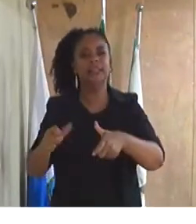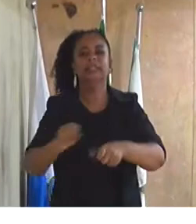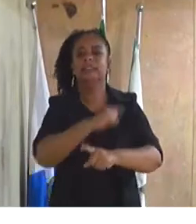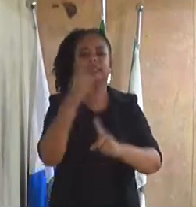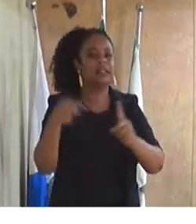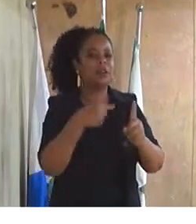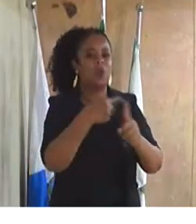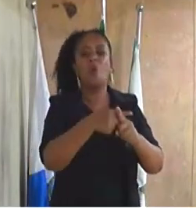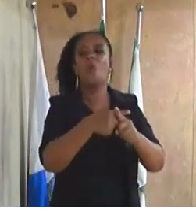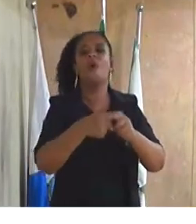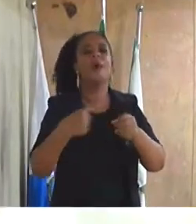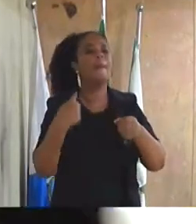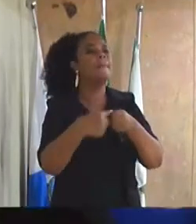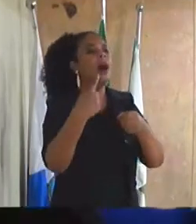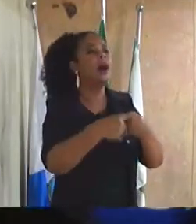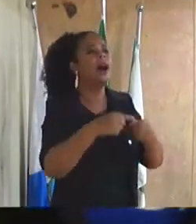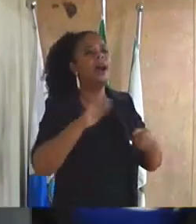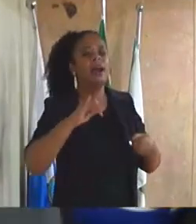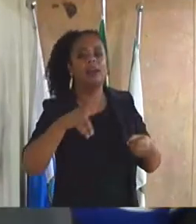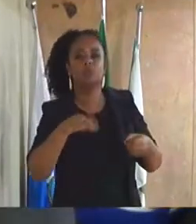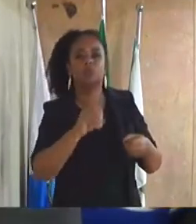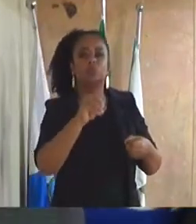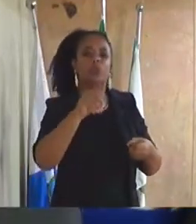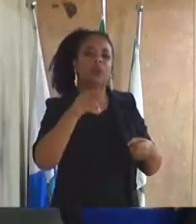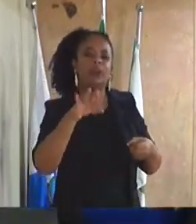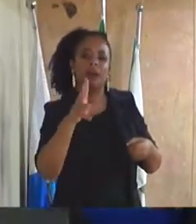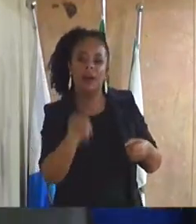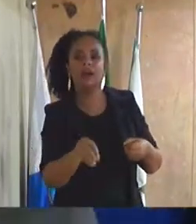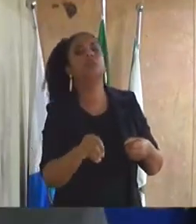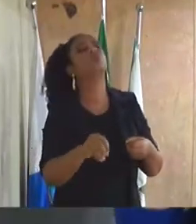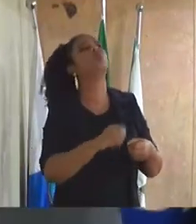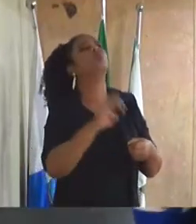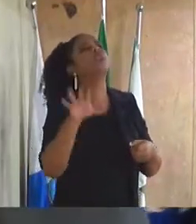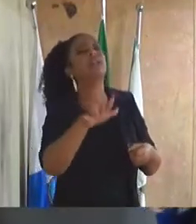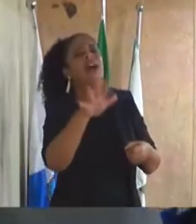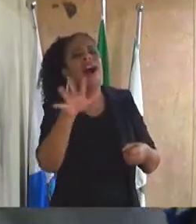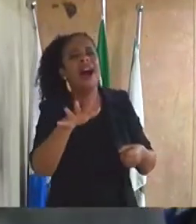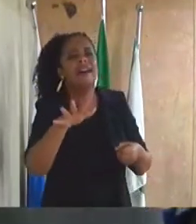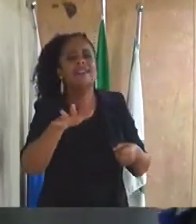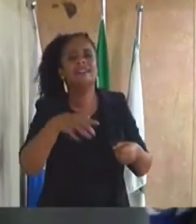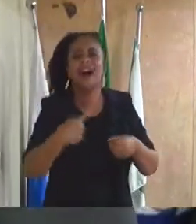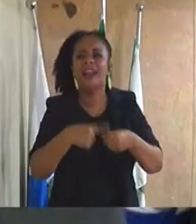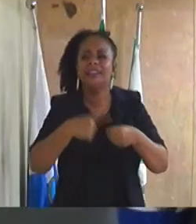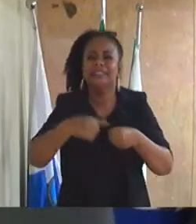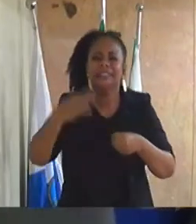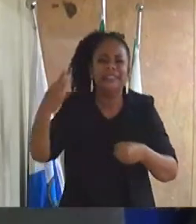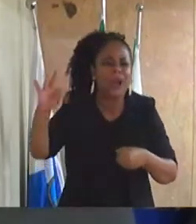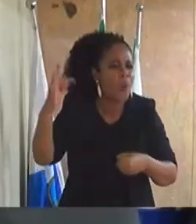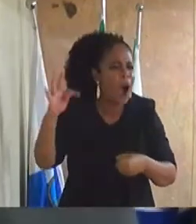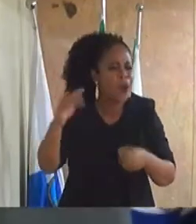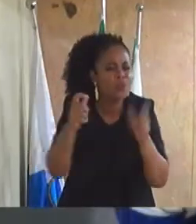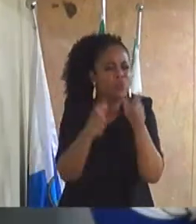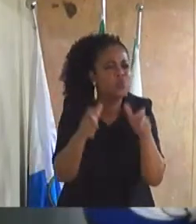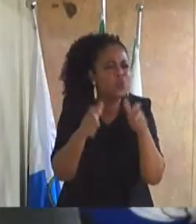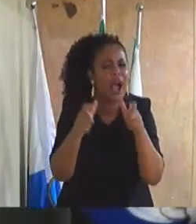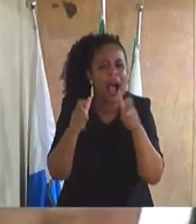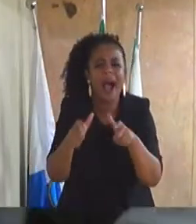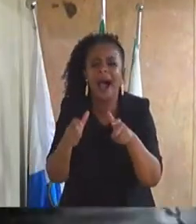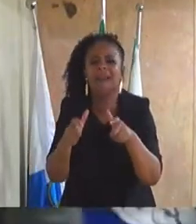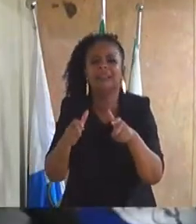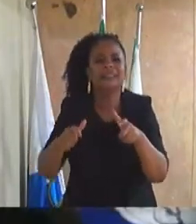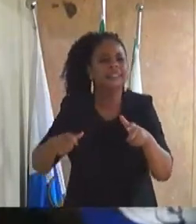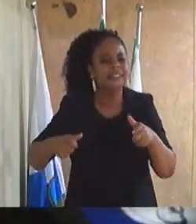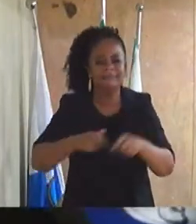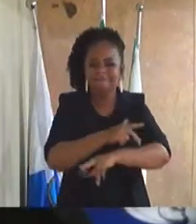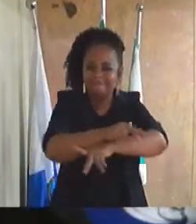já estava começando também ali aquele bairro Taquara não né Taquara aquele outro lado da frente Nova Campinas